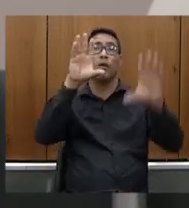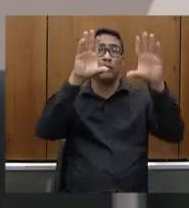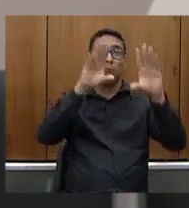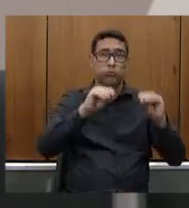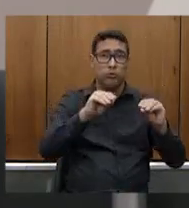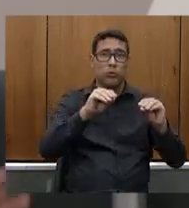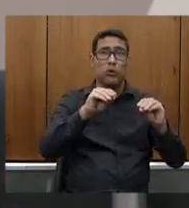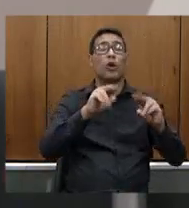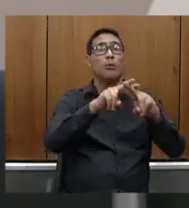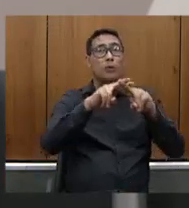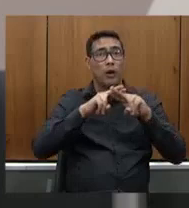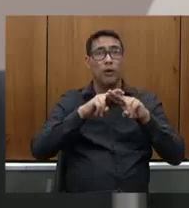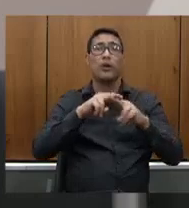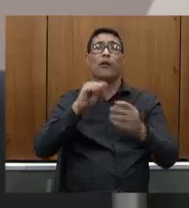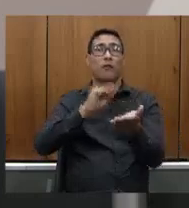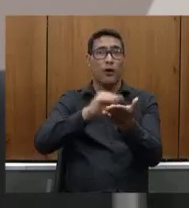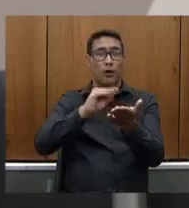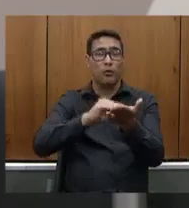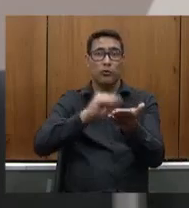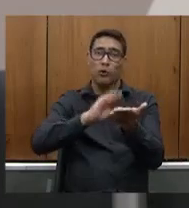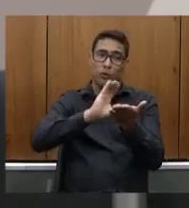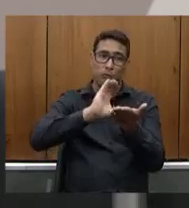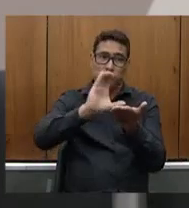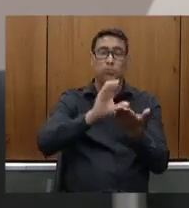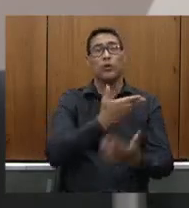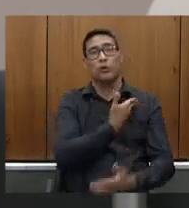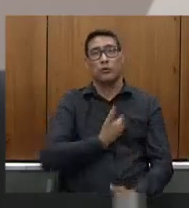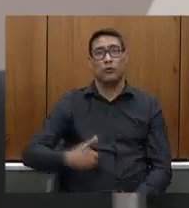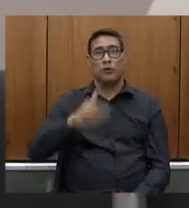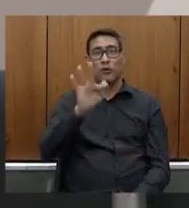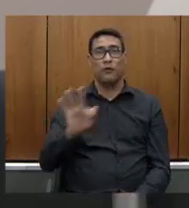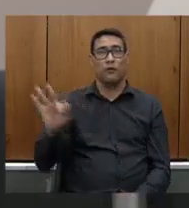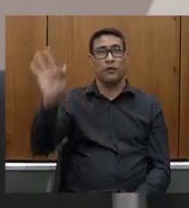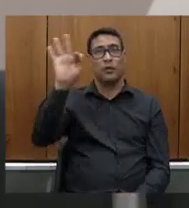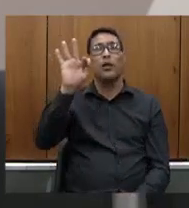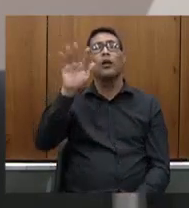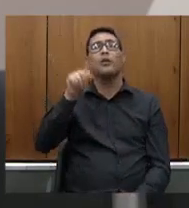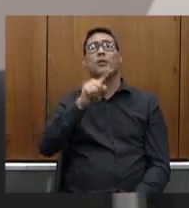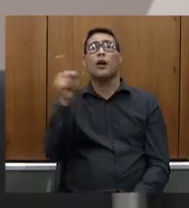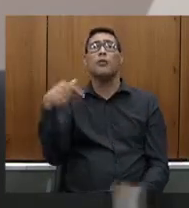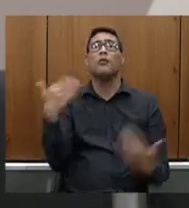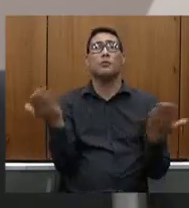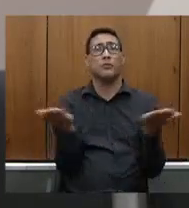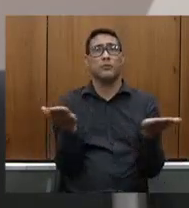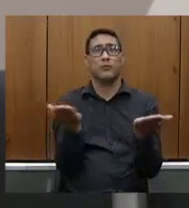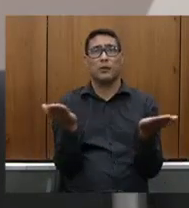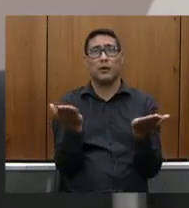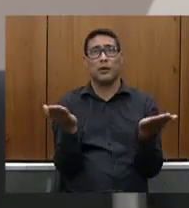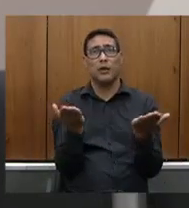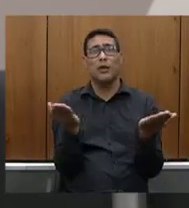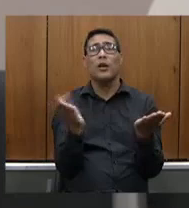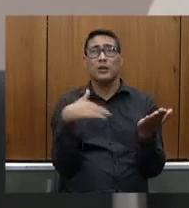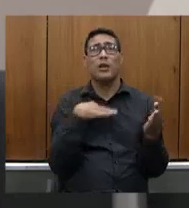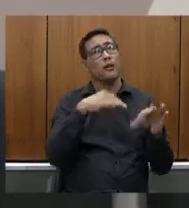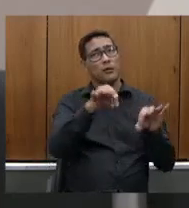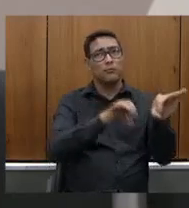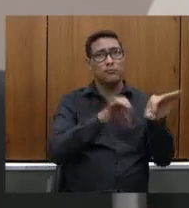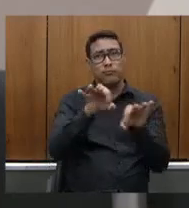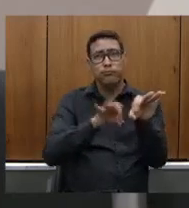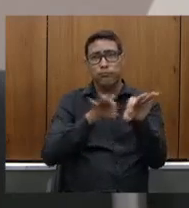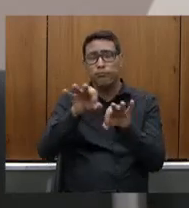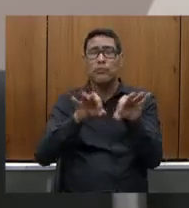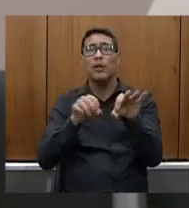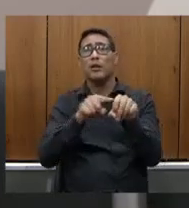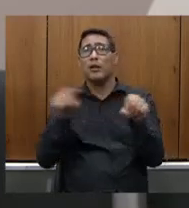financiamento pelo governo federal em que média está sendo hoje refeita para os